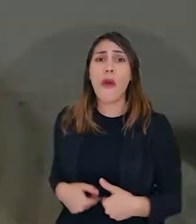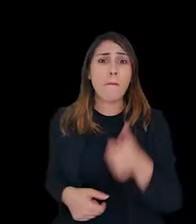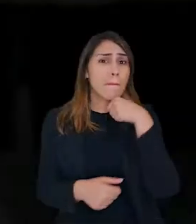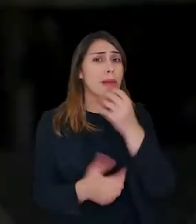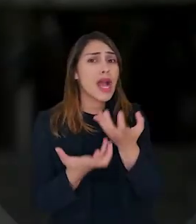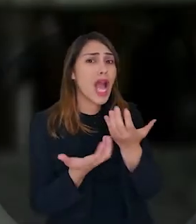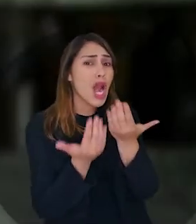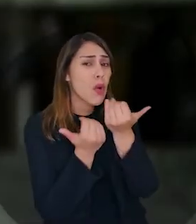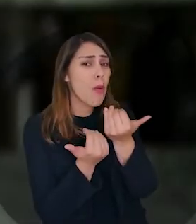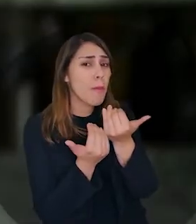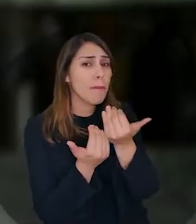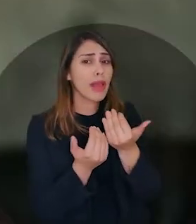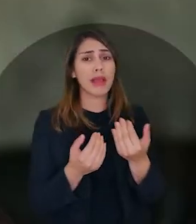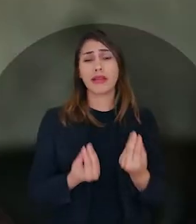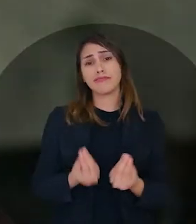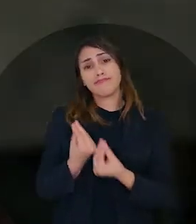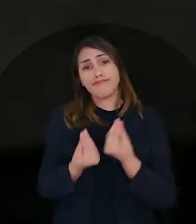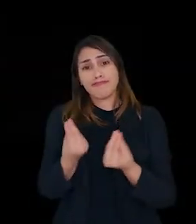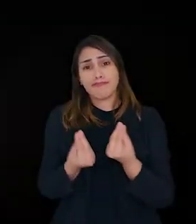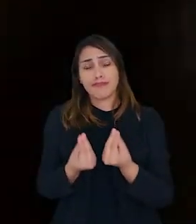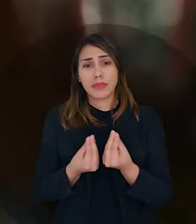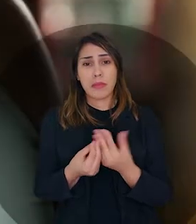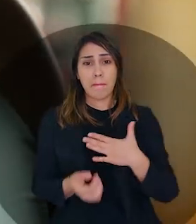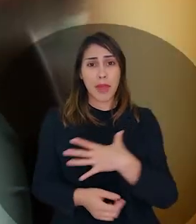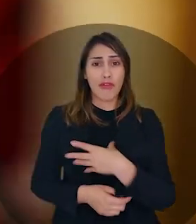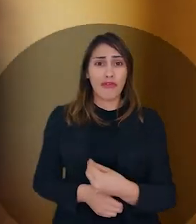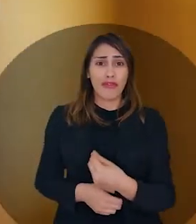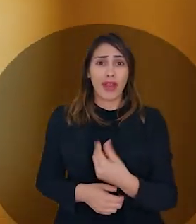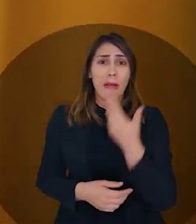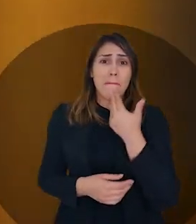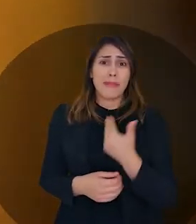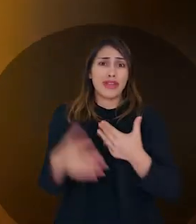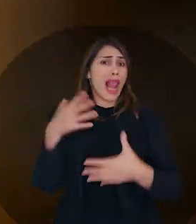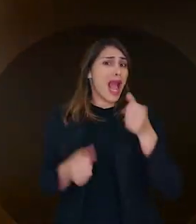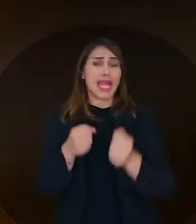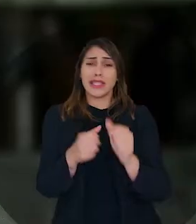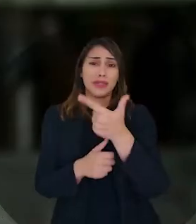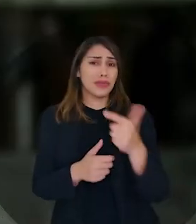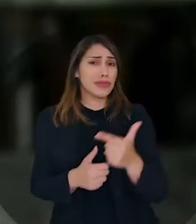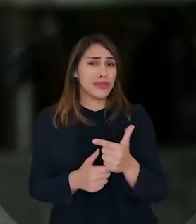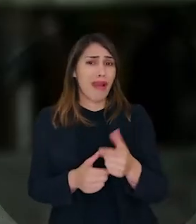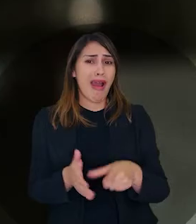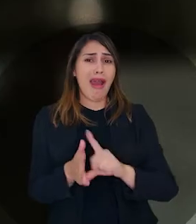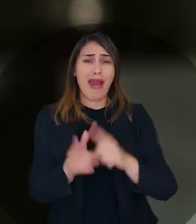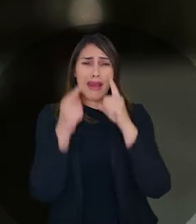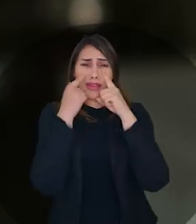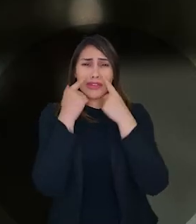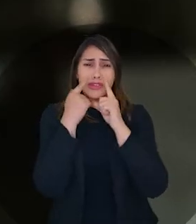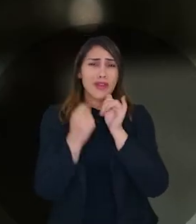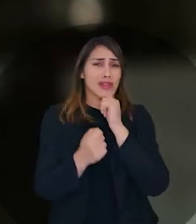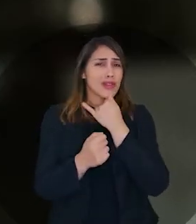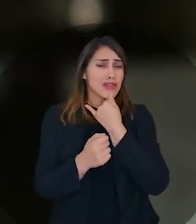mãe, eu quero comer. Antes o meu filho pediu um leite, eu não tinha. Antes era um choro de tristeza de não ter, né? Mas hoje o meu